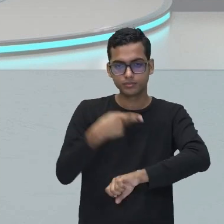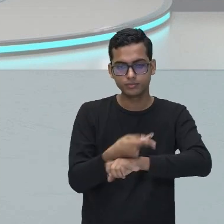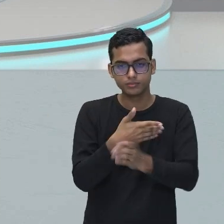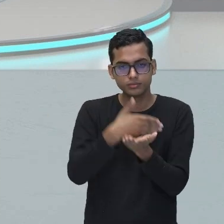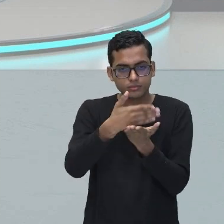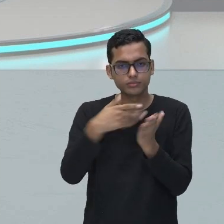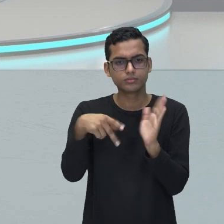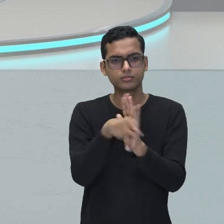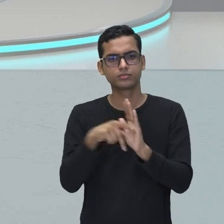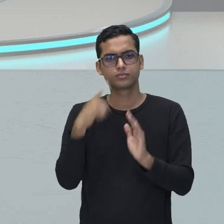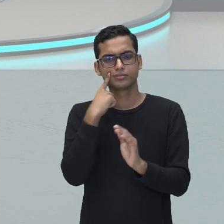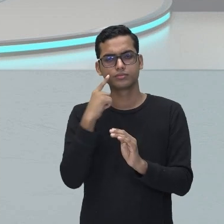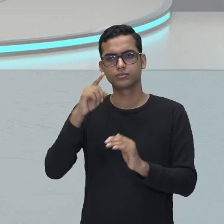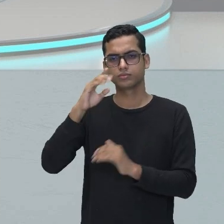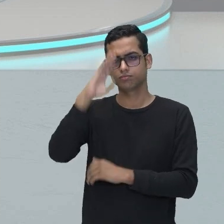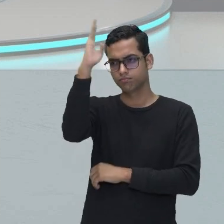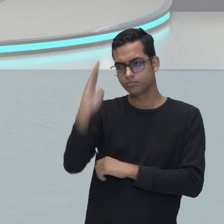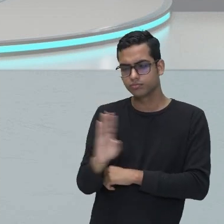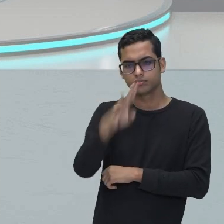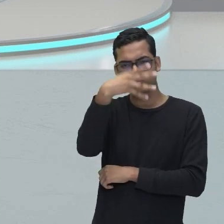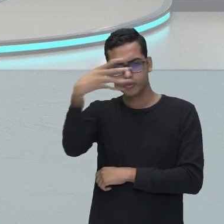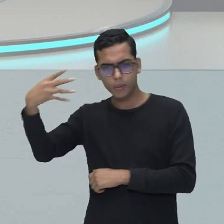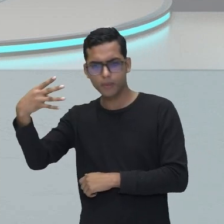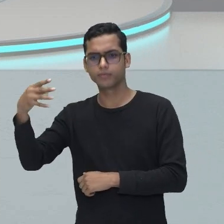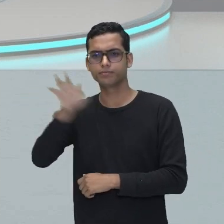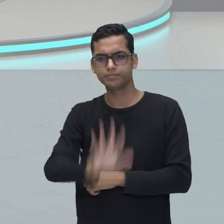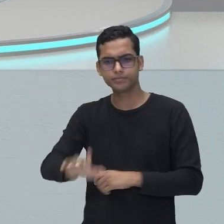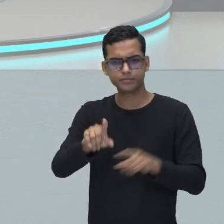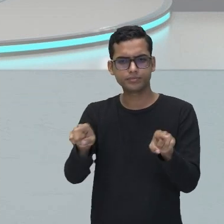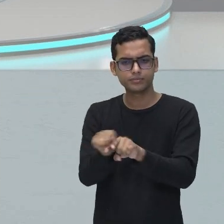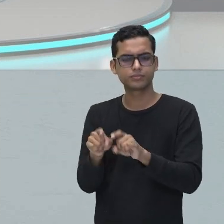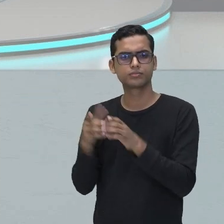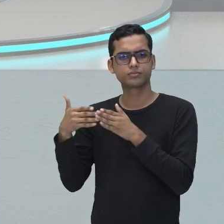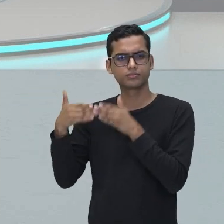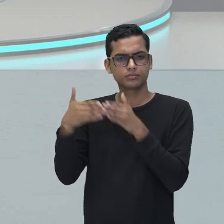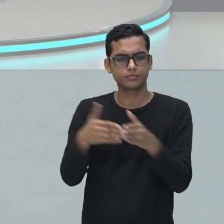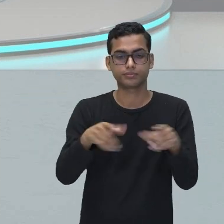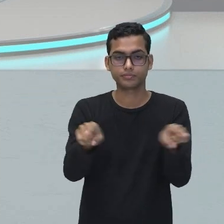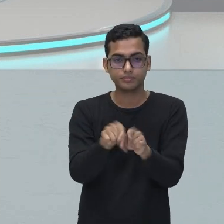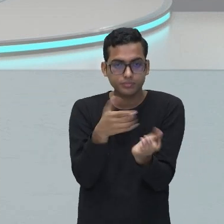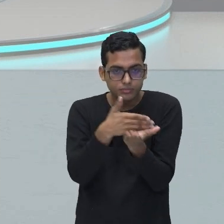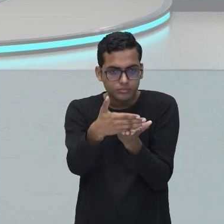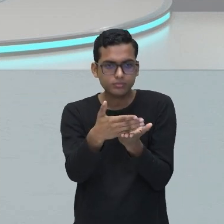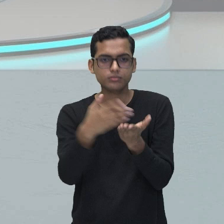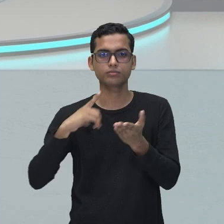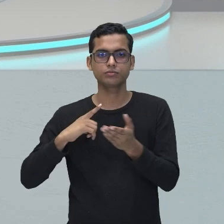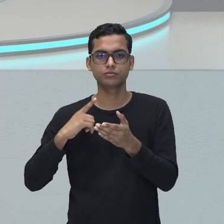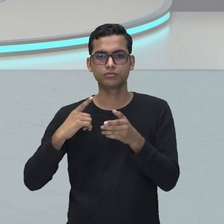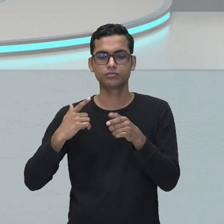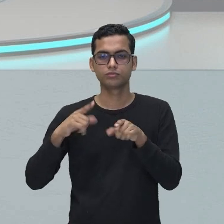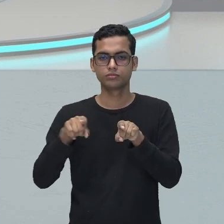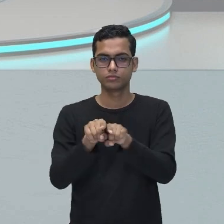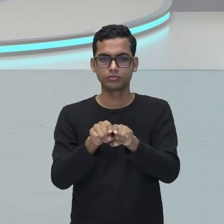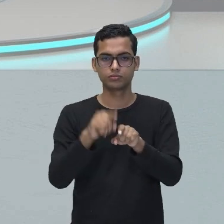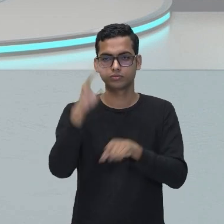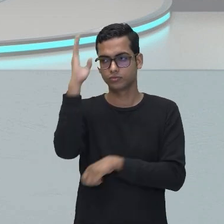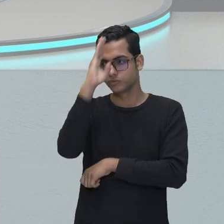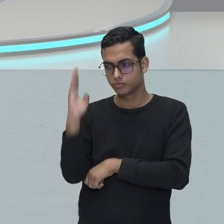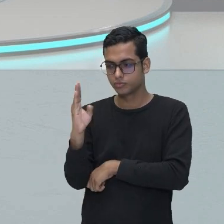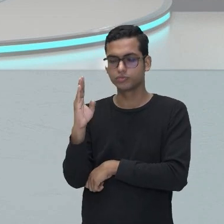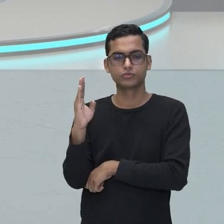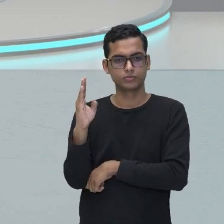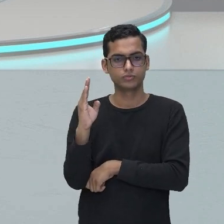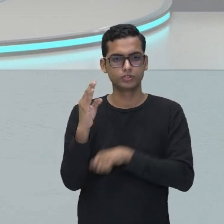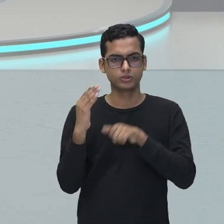companhias hereditárias, que começaram a explorar o interior do Brasil, porque o pau-brasil